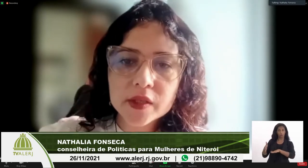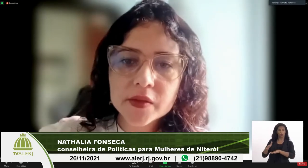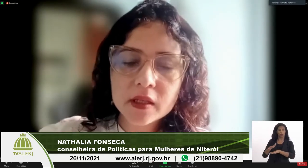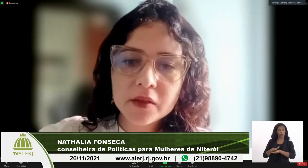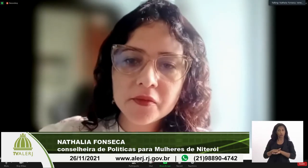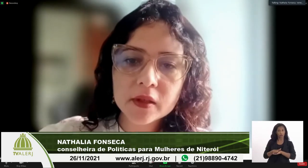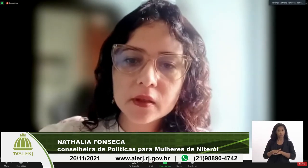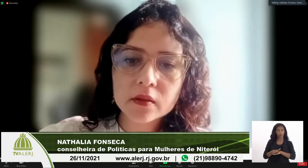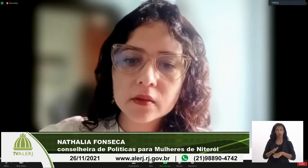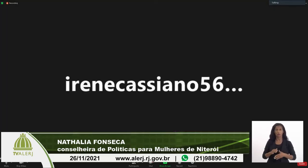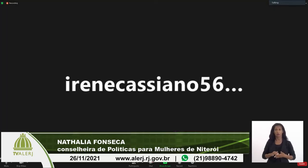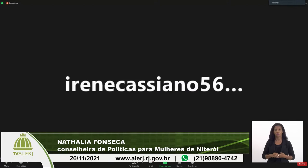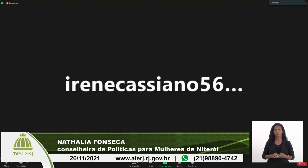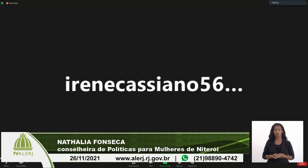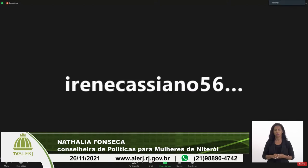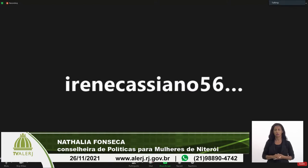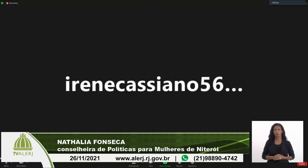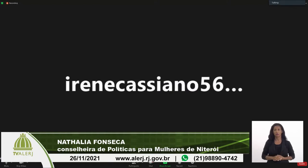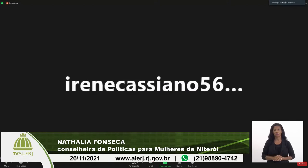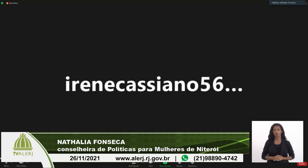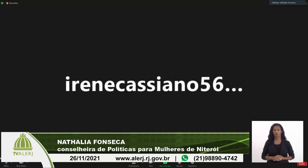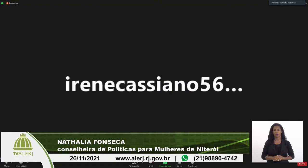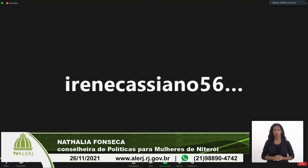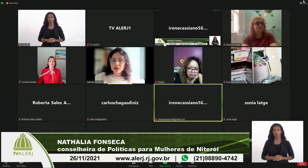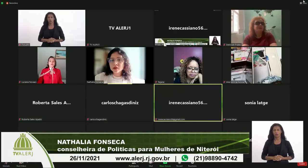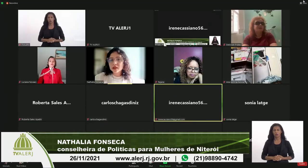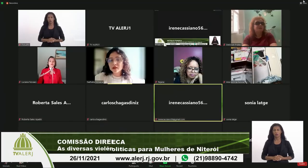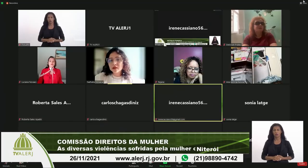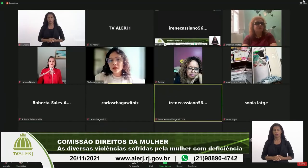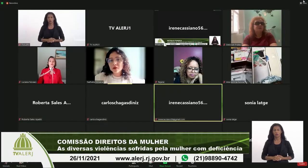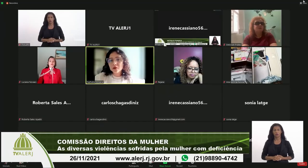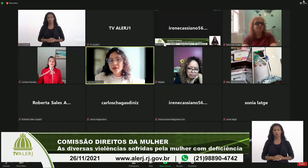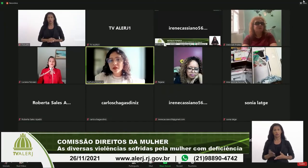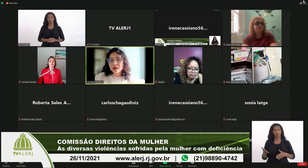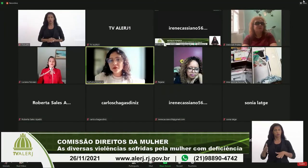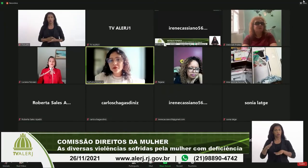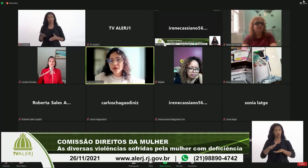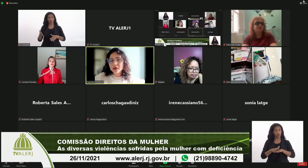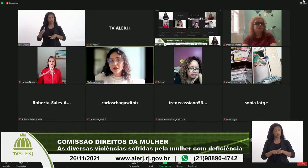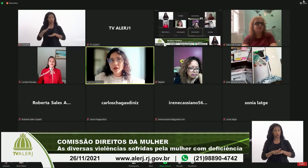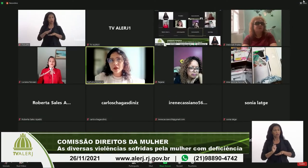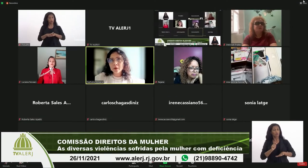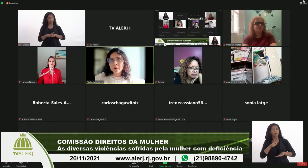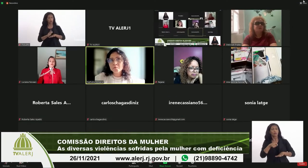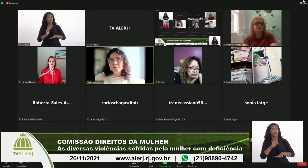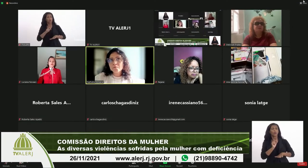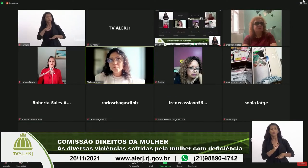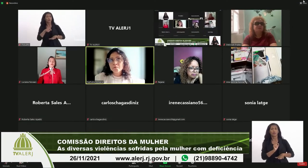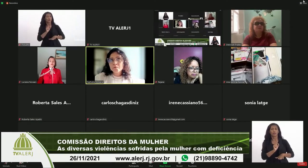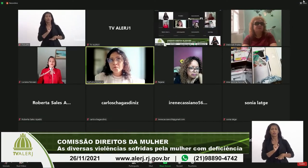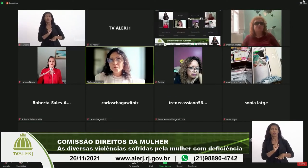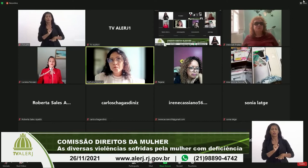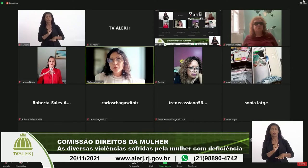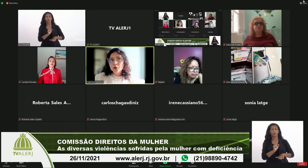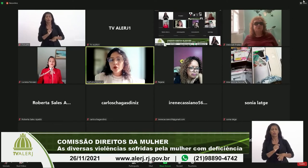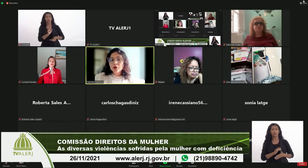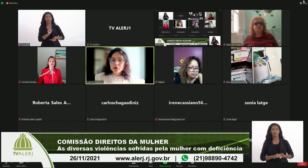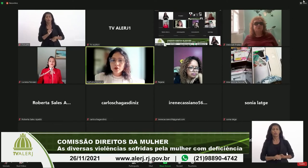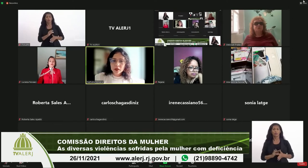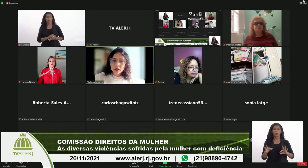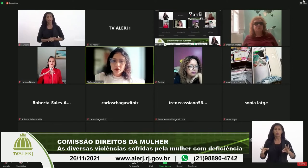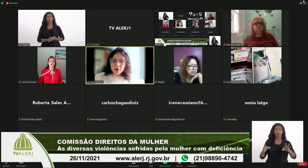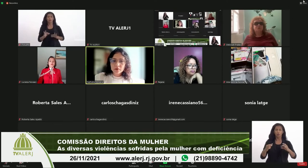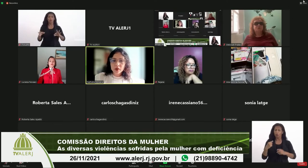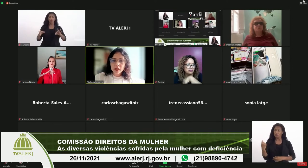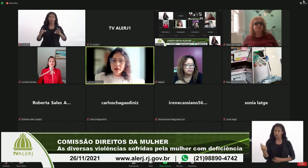inclusão significa eu estou finalizando inclusão significa que todas